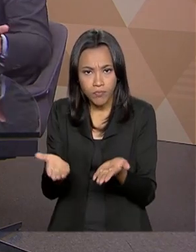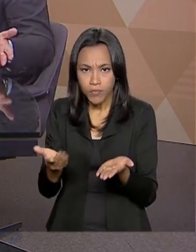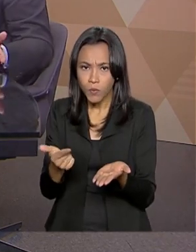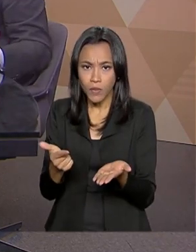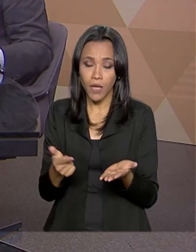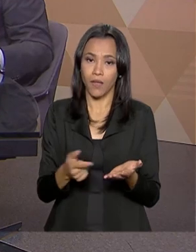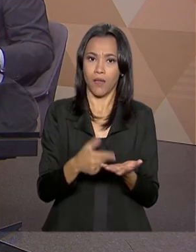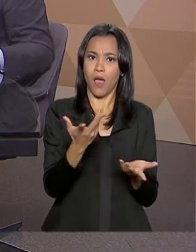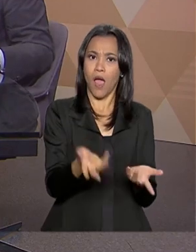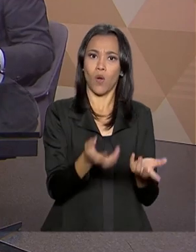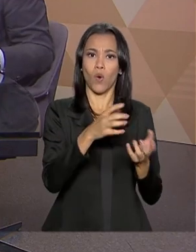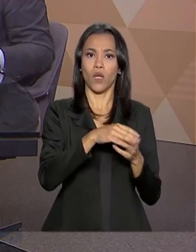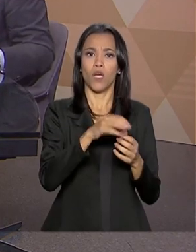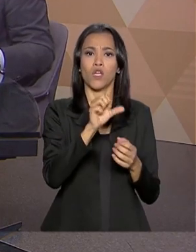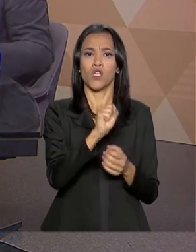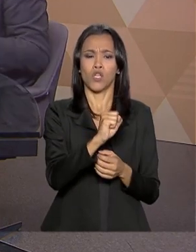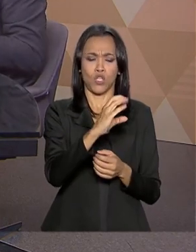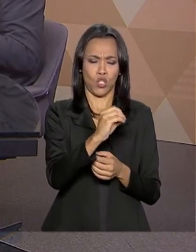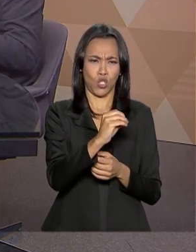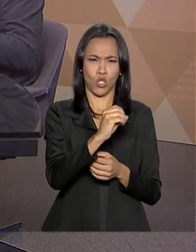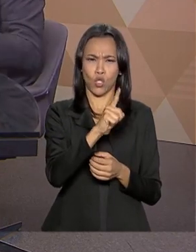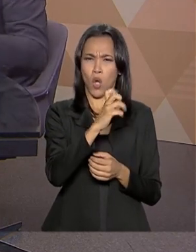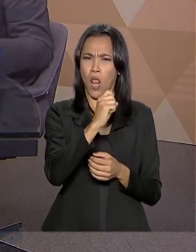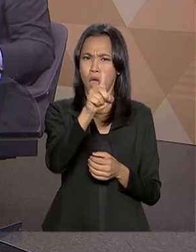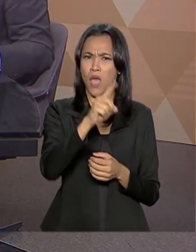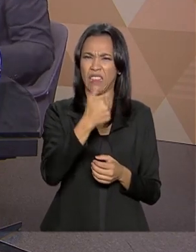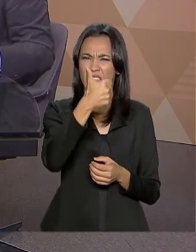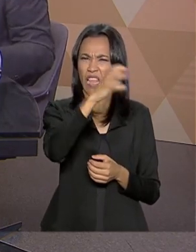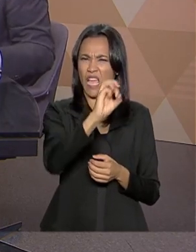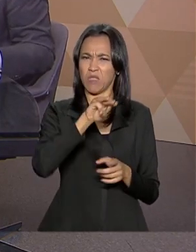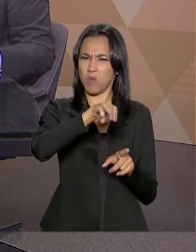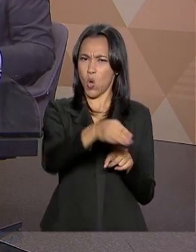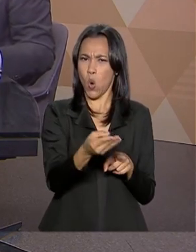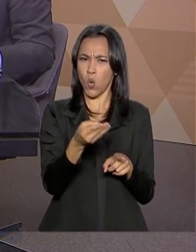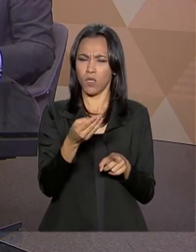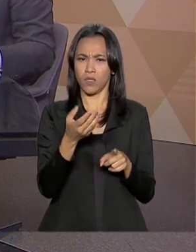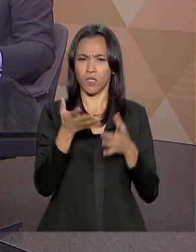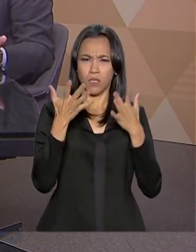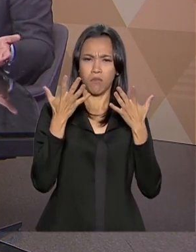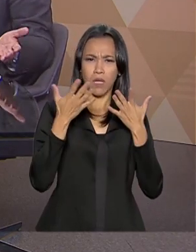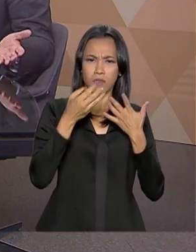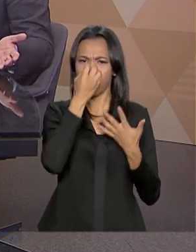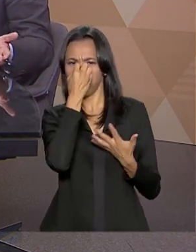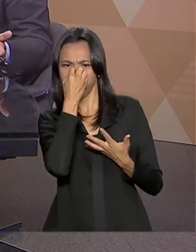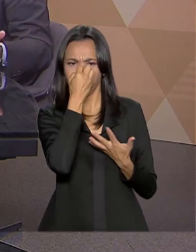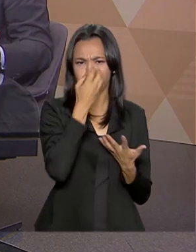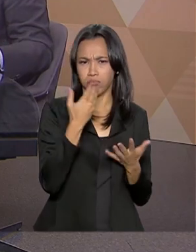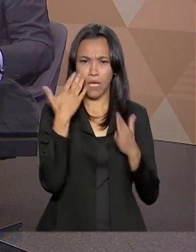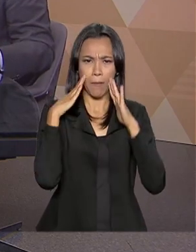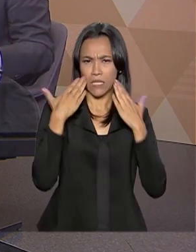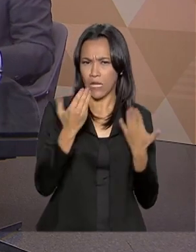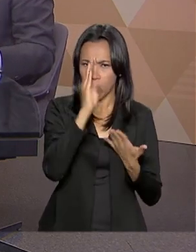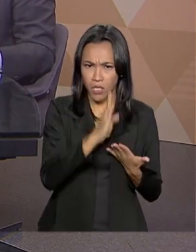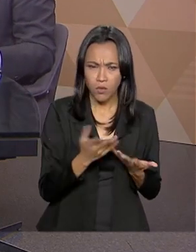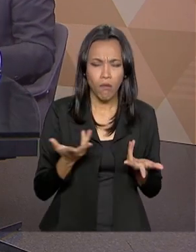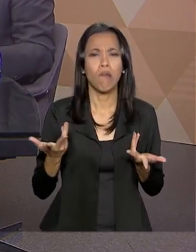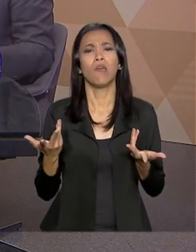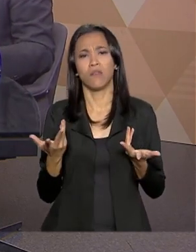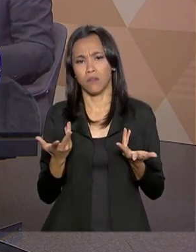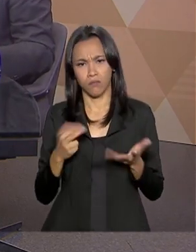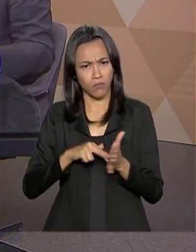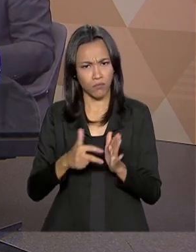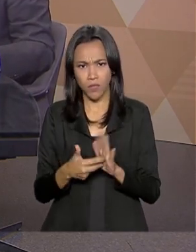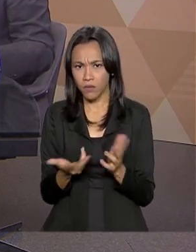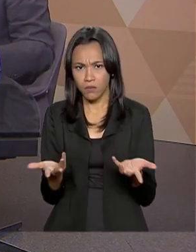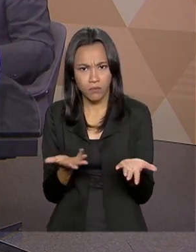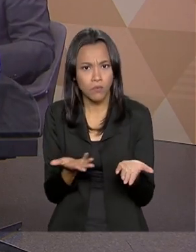de Solete recebeu 9 milhões, 10 milhões de reais para se apresentar no Brasil, porque não tem sentido isso. Nós queremos